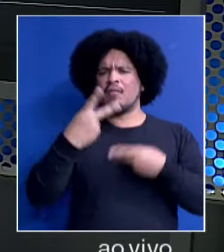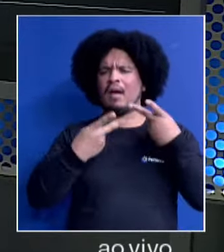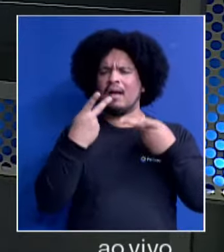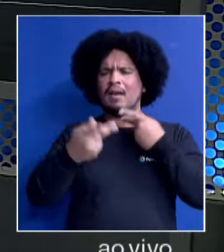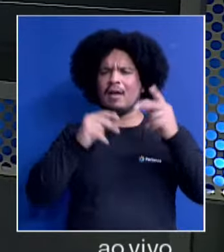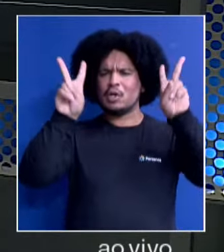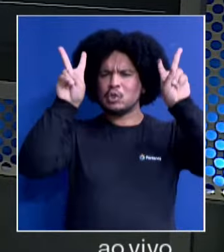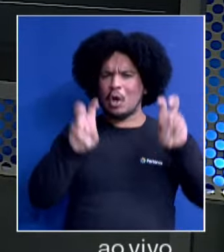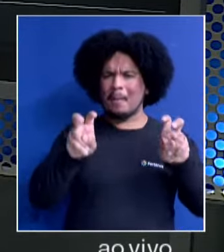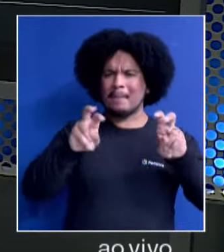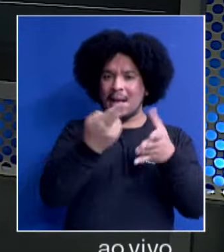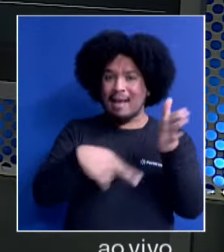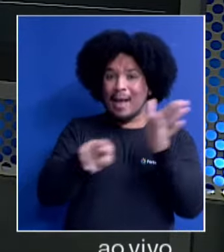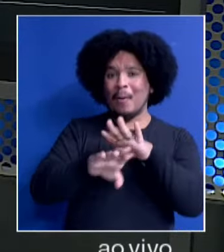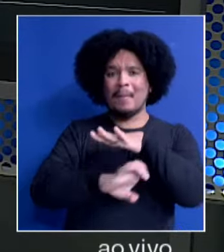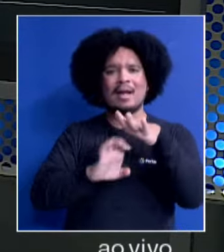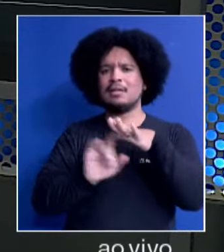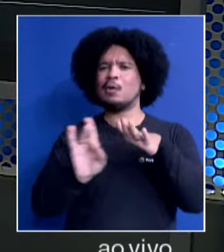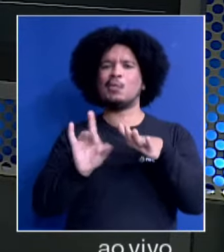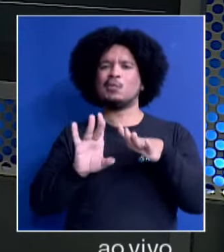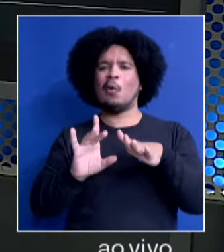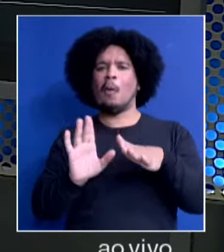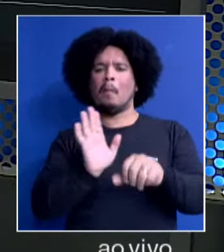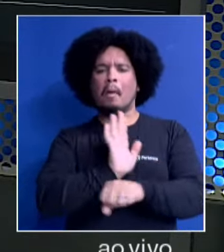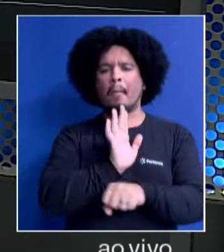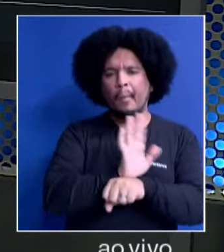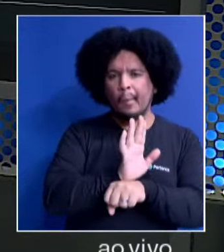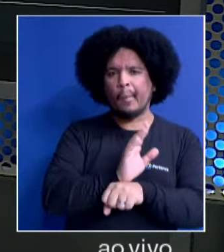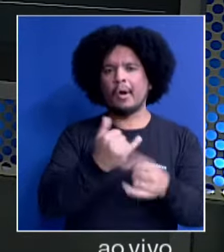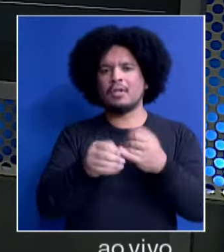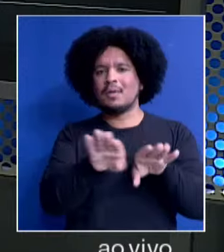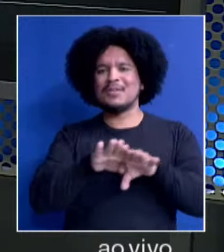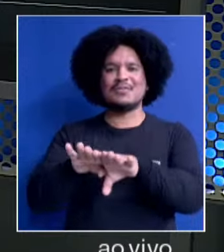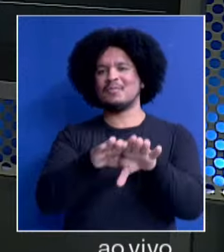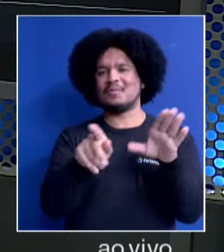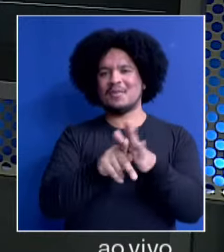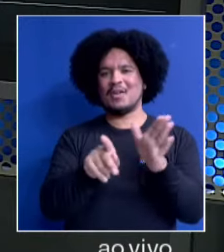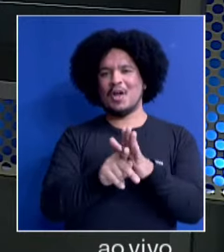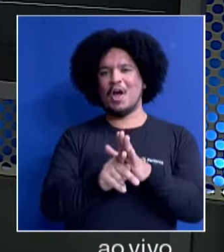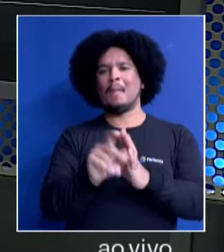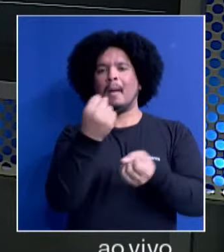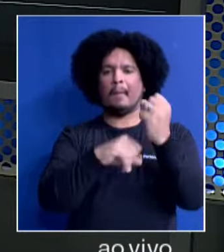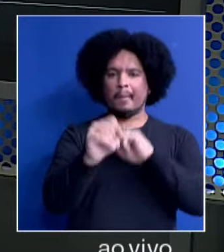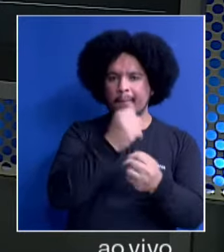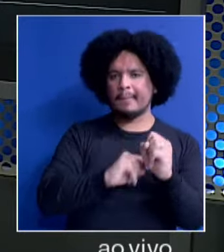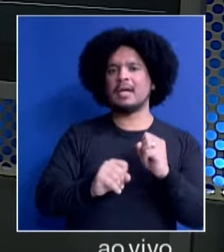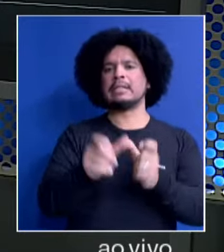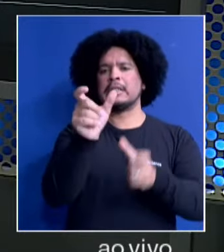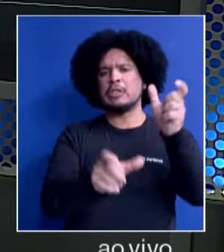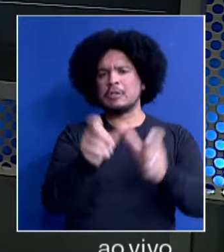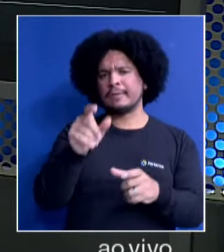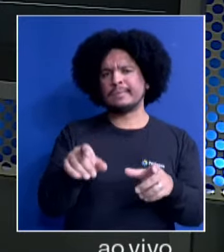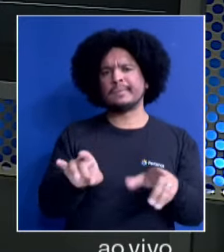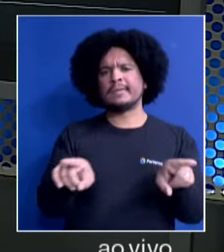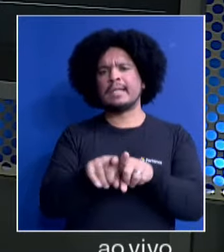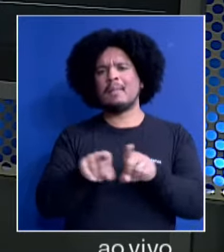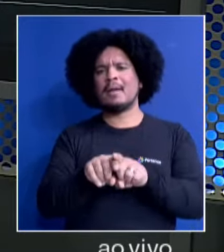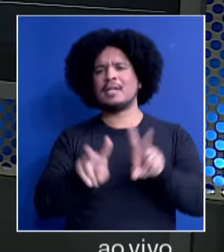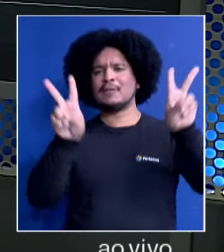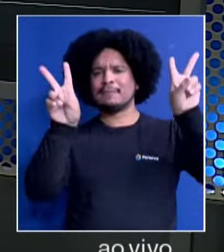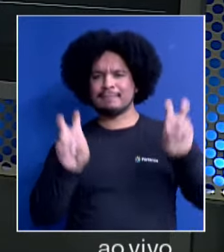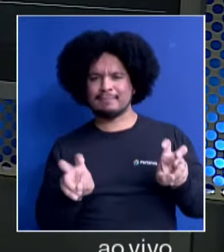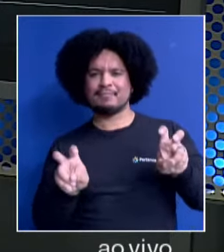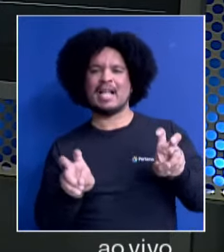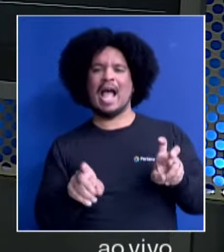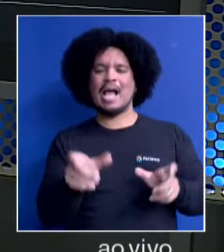empresas, não é só salvar, né, o padrão de vida dos industriais, dos chamados